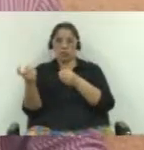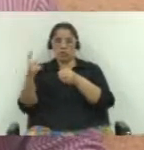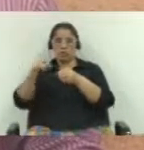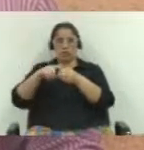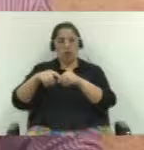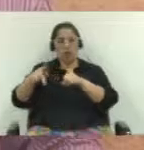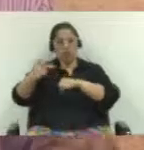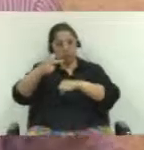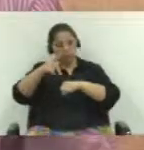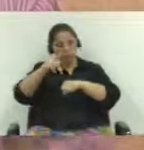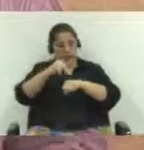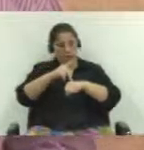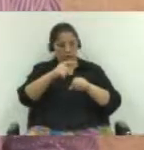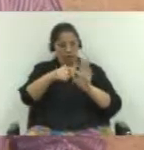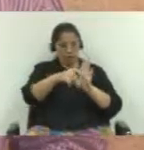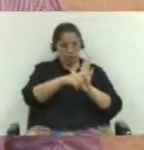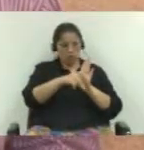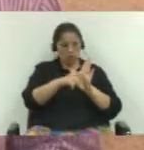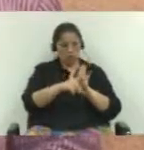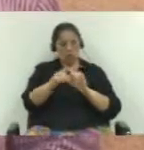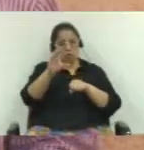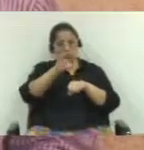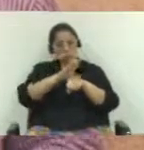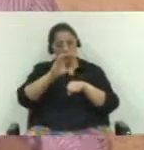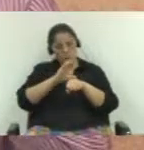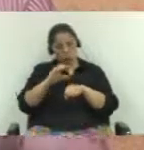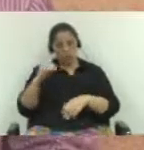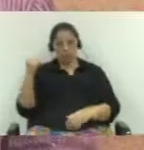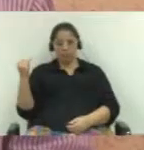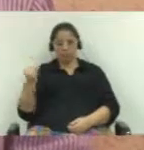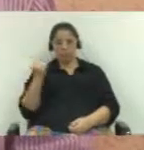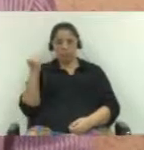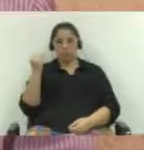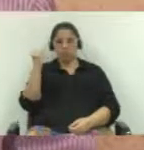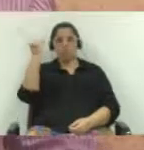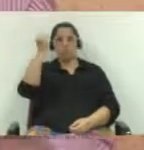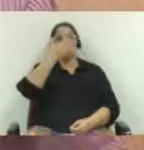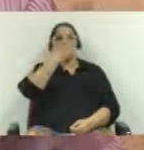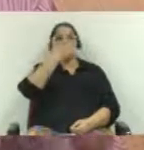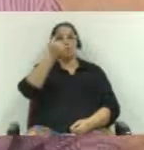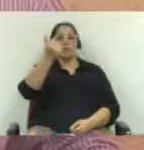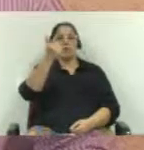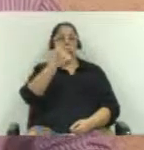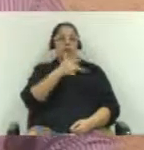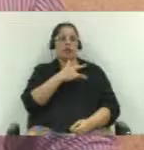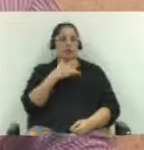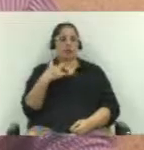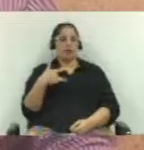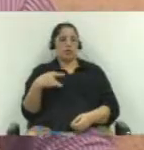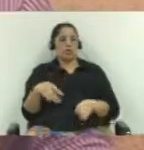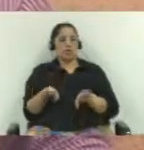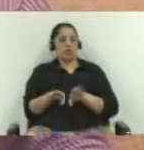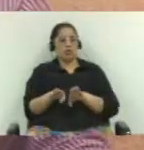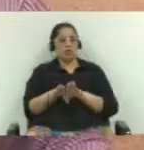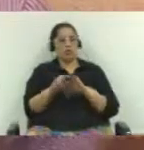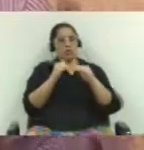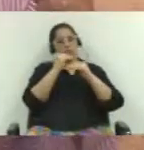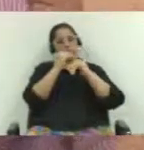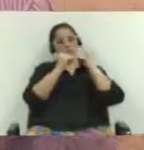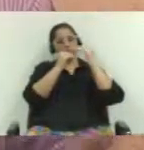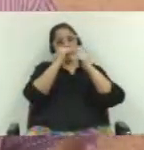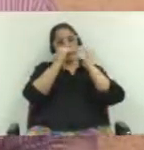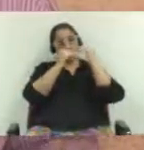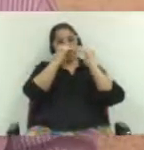médicos, que nós necessitaremos substituir quando eles forem embora. Então, o curso é